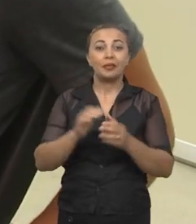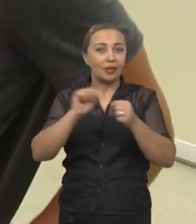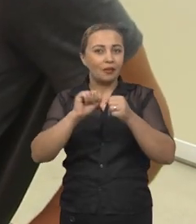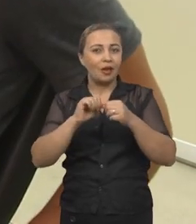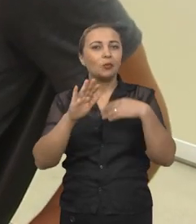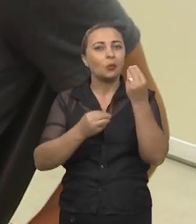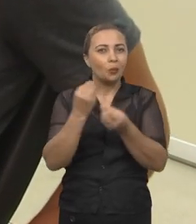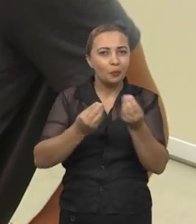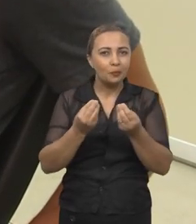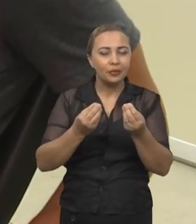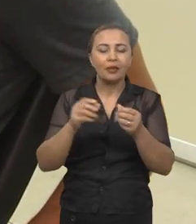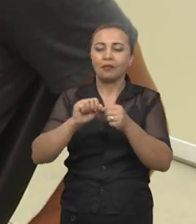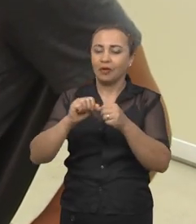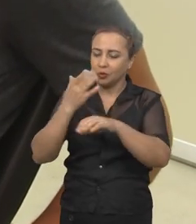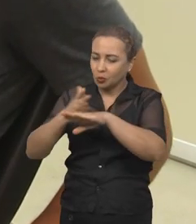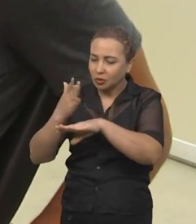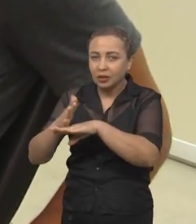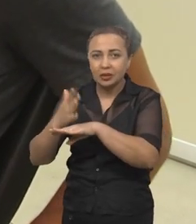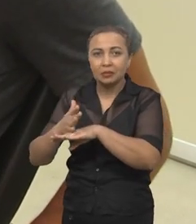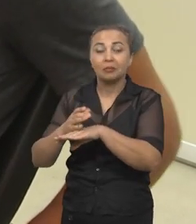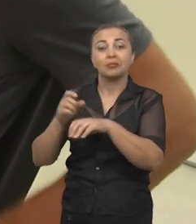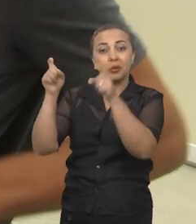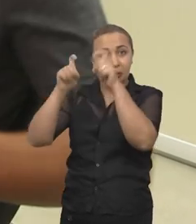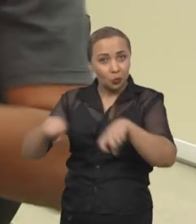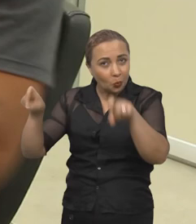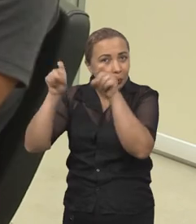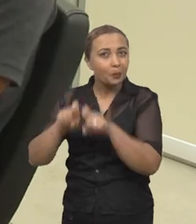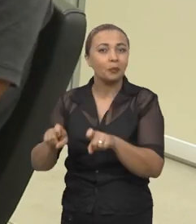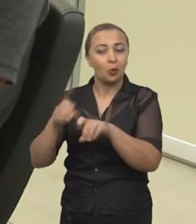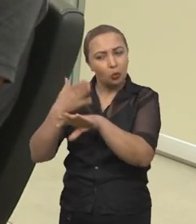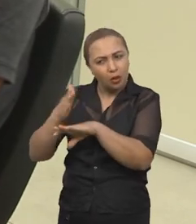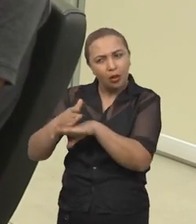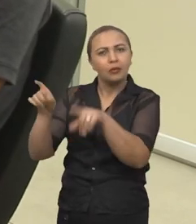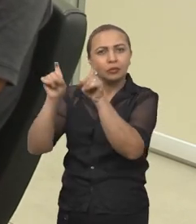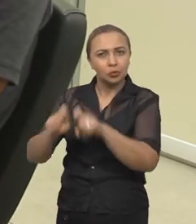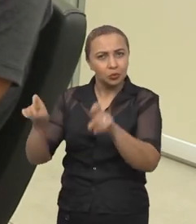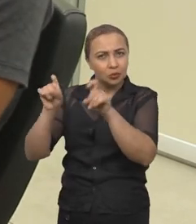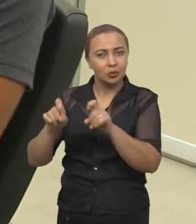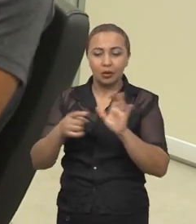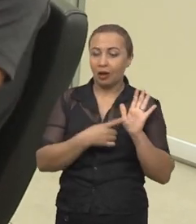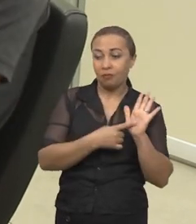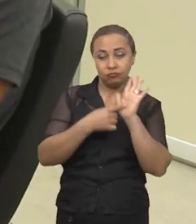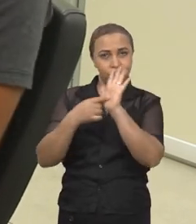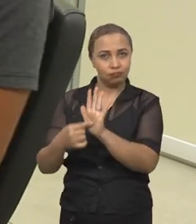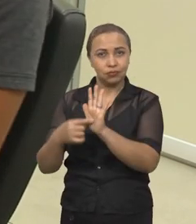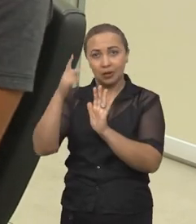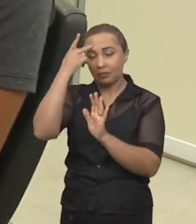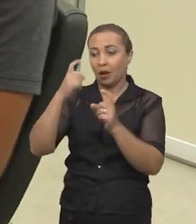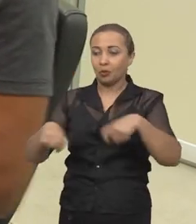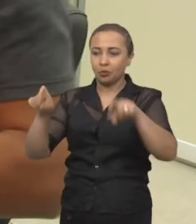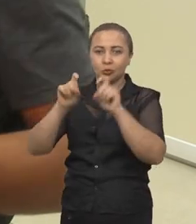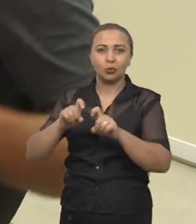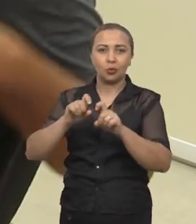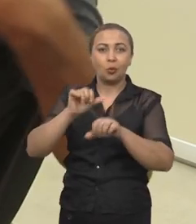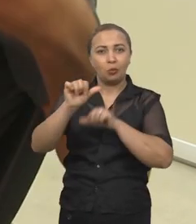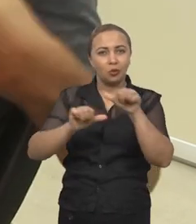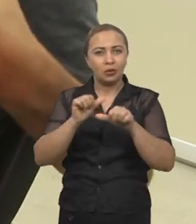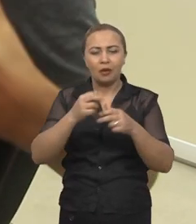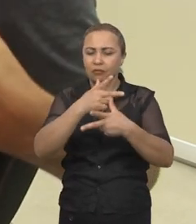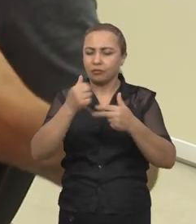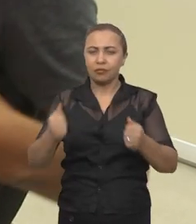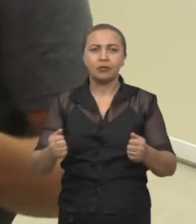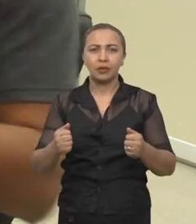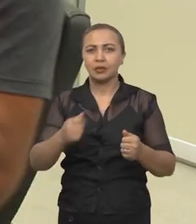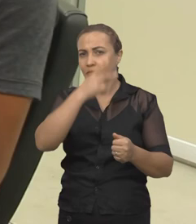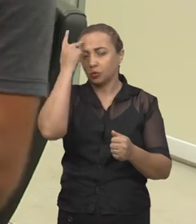feito através de um processo de treinamento da máquina então nós apresentamos para esse computador para esse modelo que está sendo desenvolvido vários